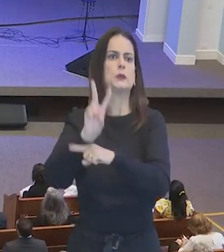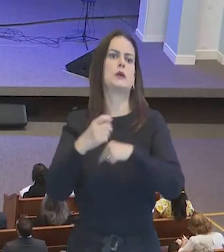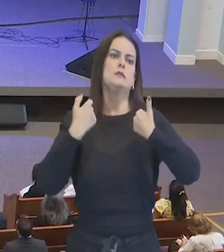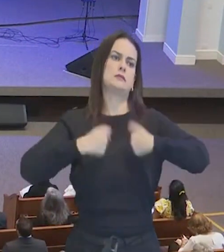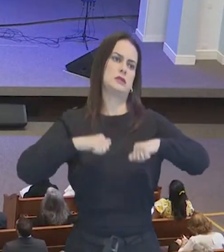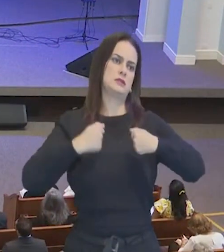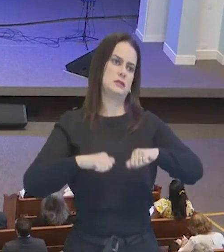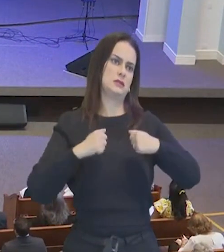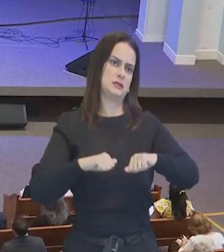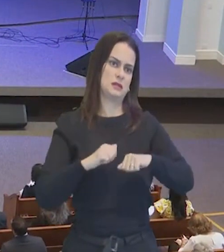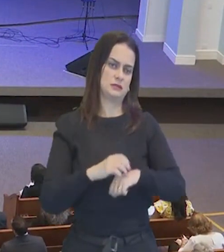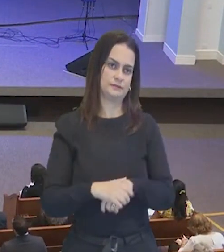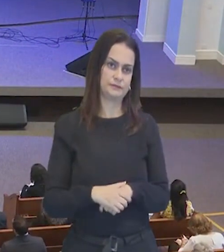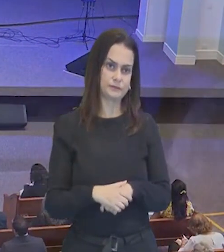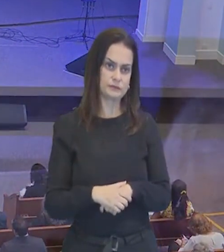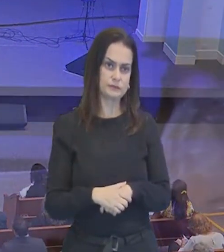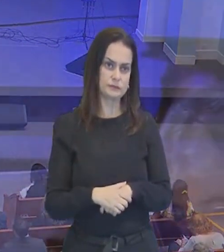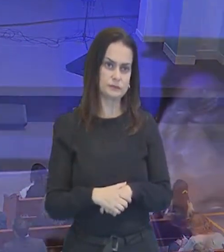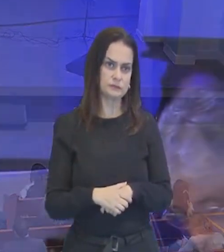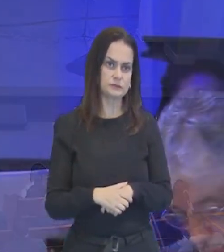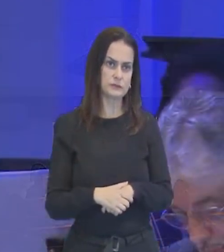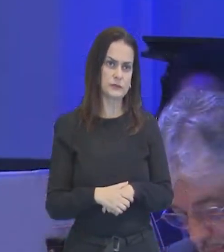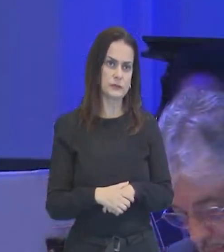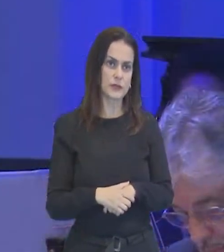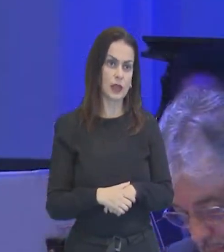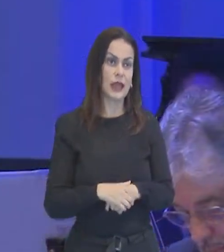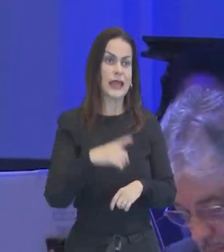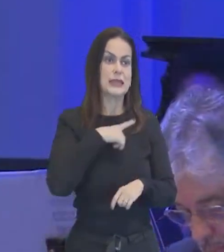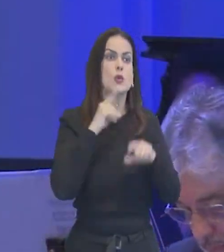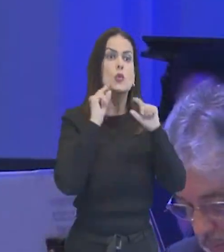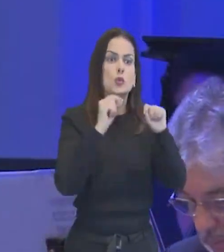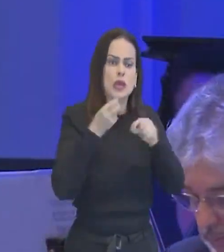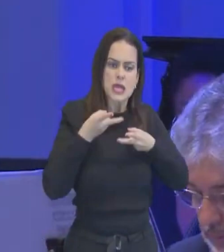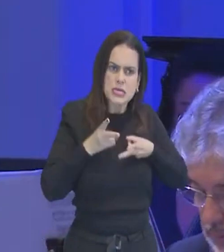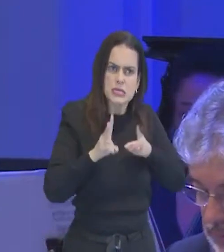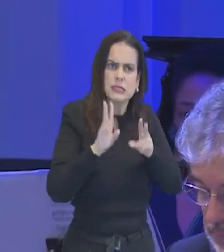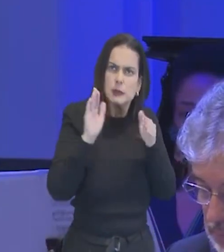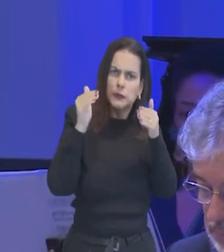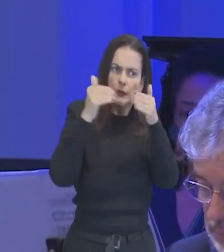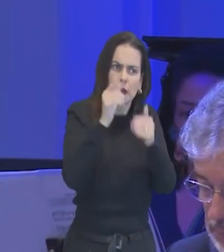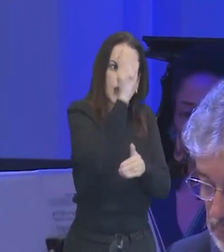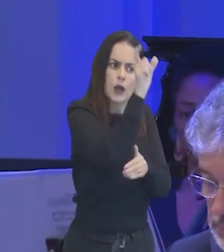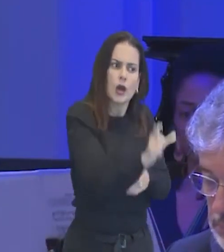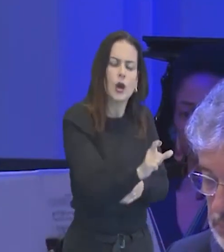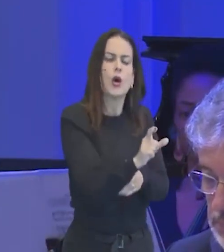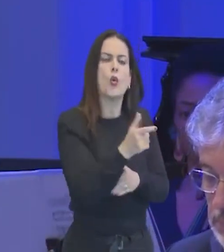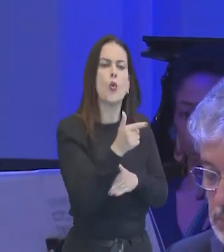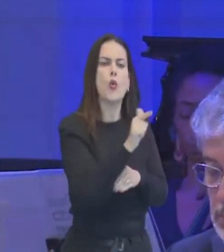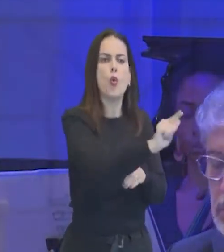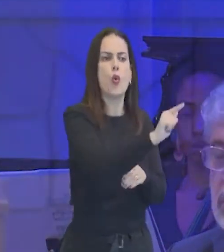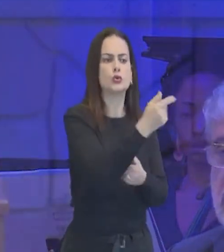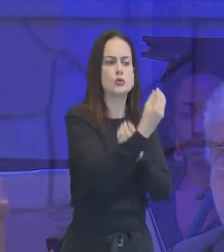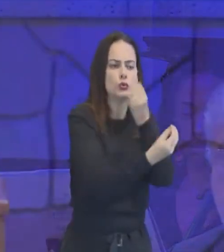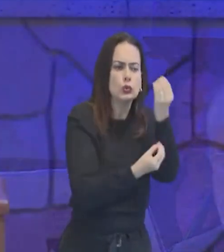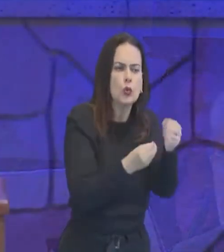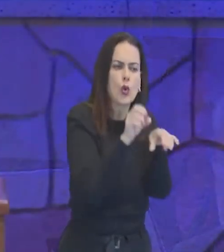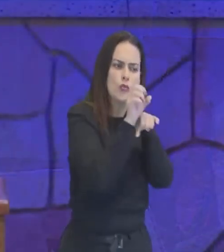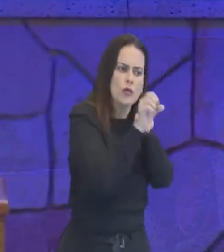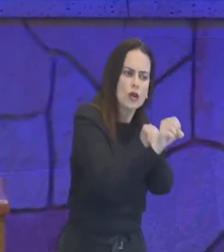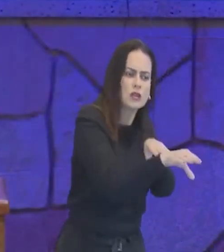com esmero, levando em consideração sempre a figura do outro, do ensino,